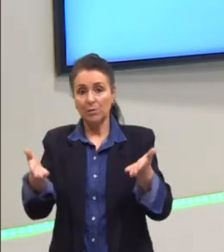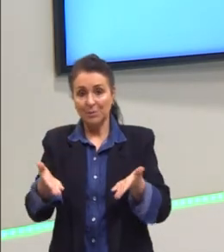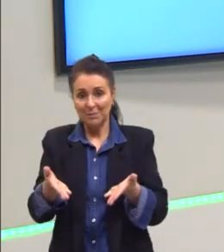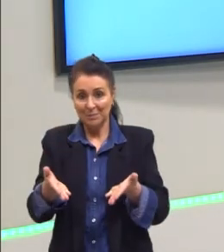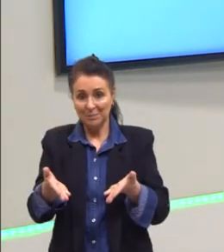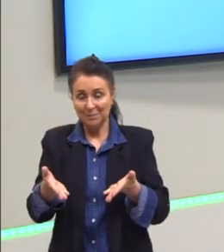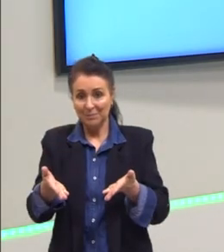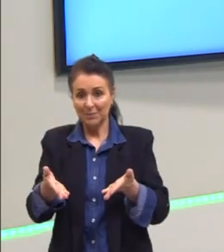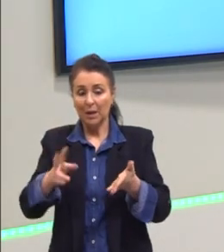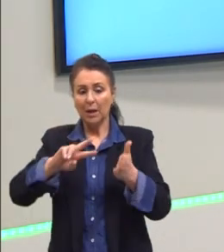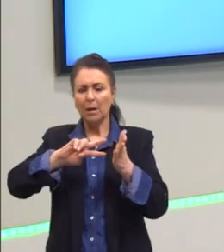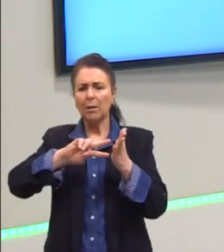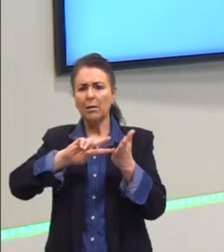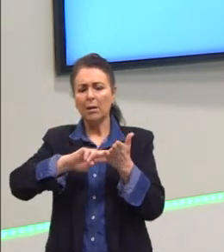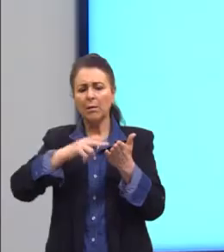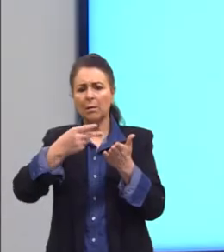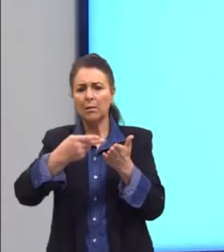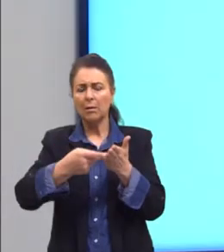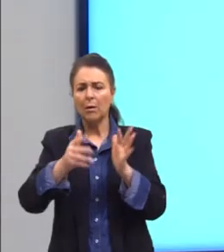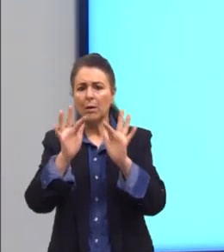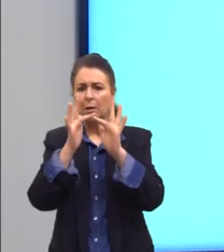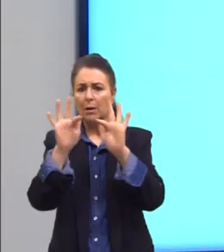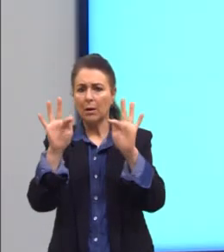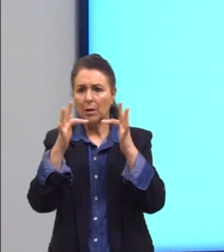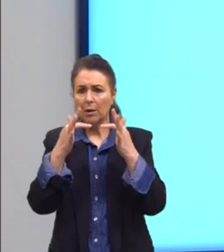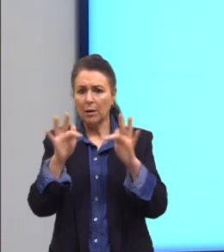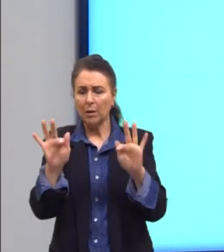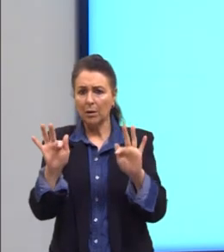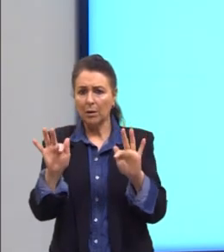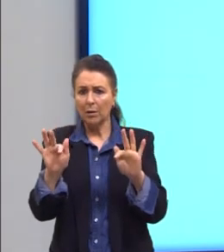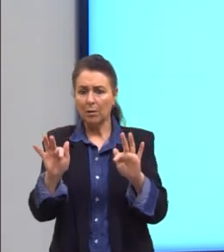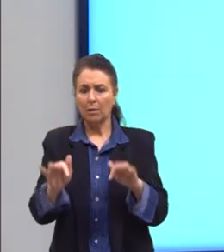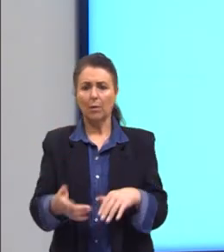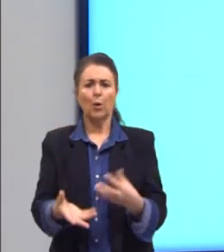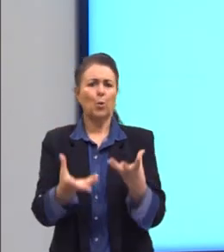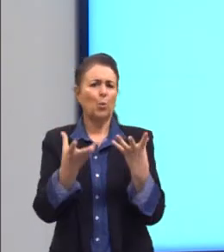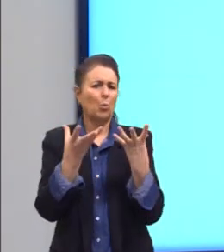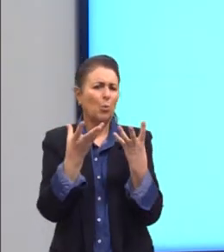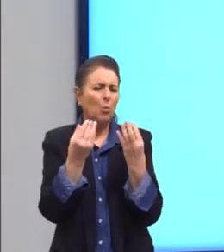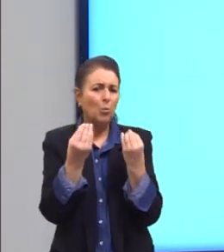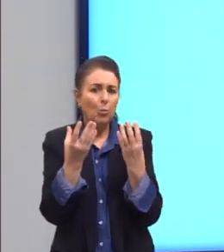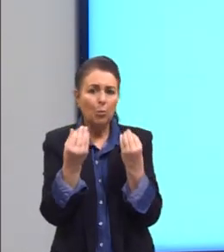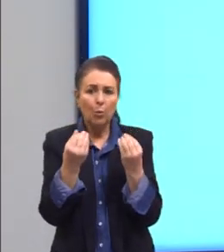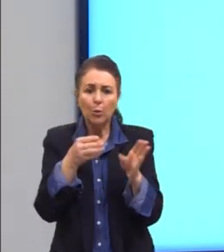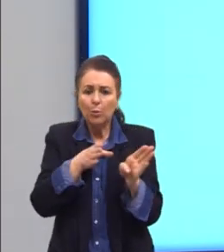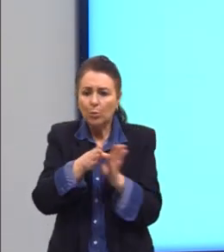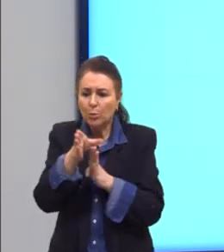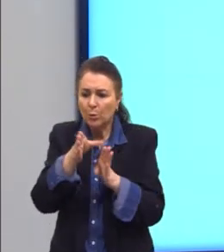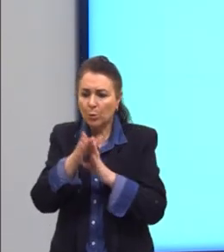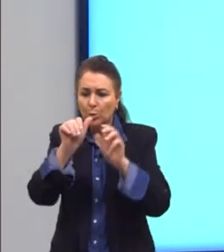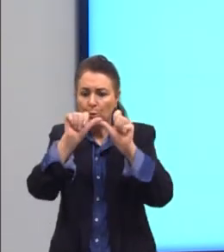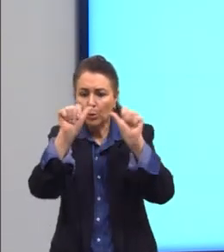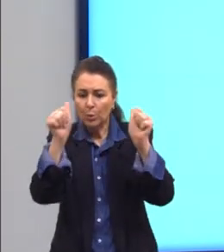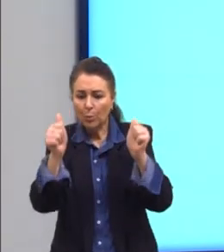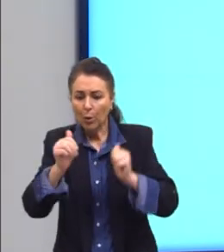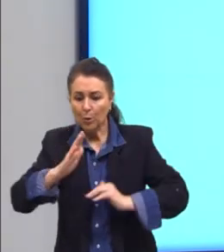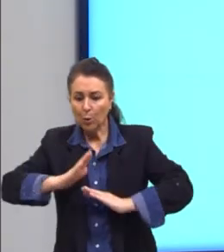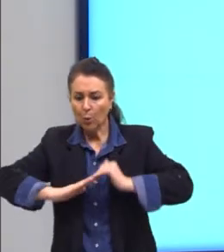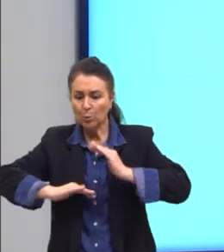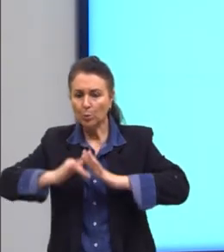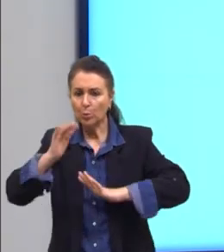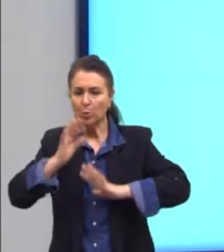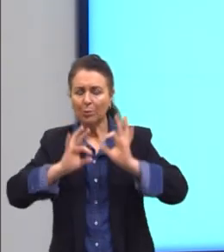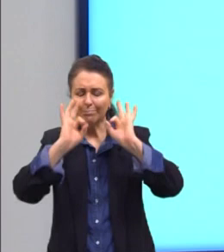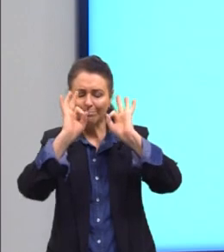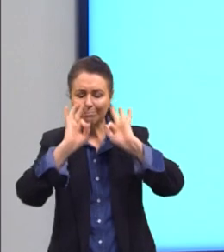E aí a tradução dessa frase fica. Uma infinidade de diferentes consultores de imagem constroem meticulosamente a